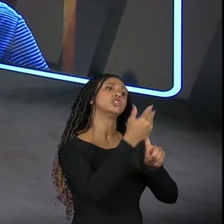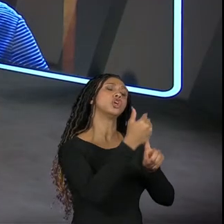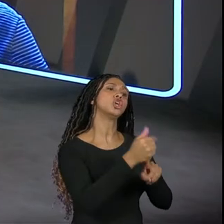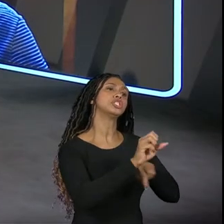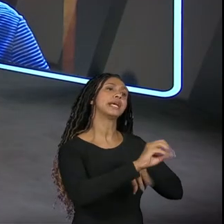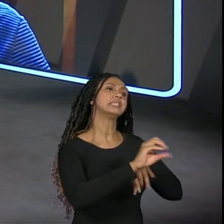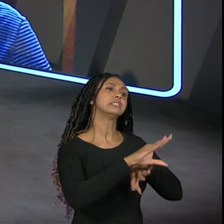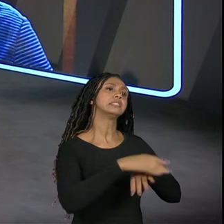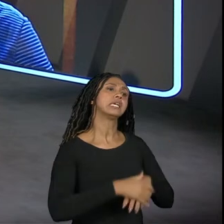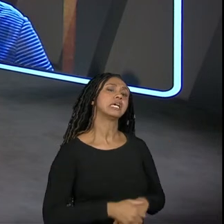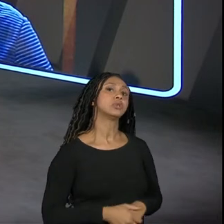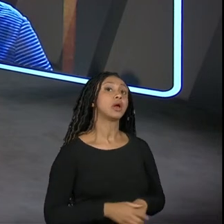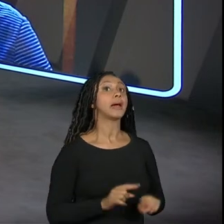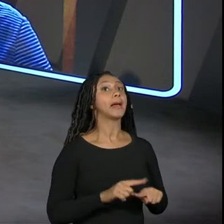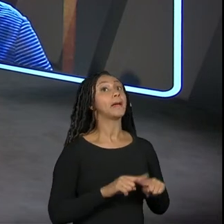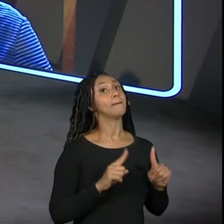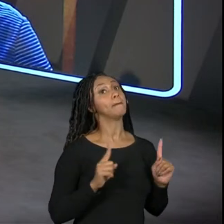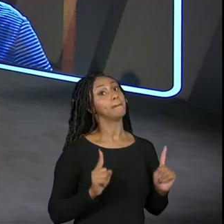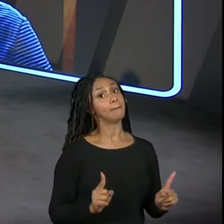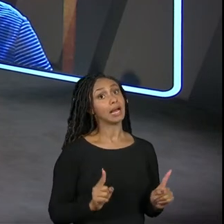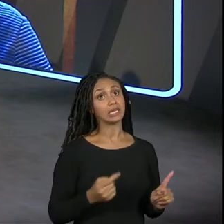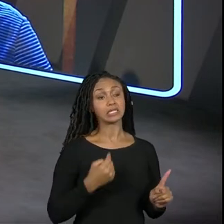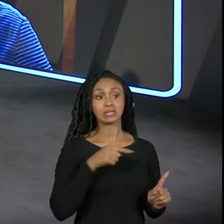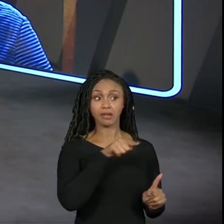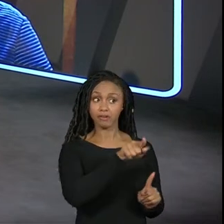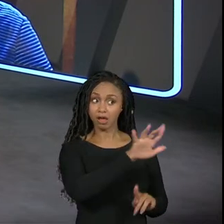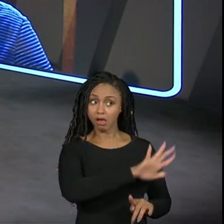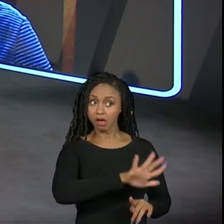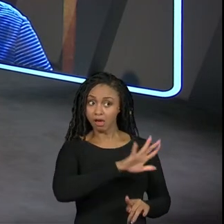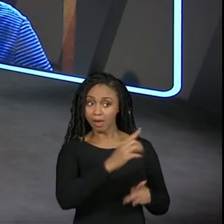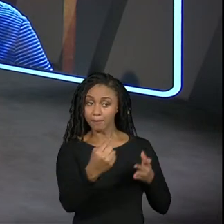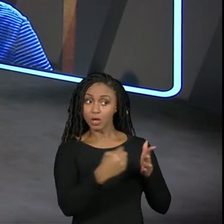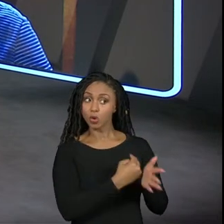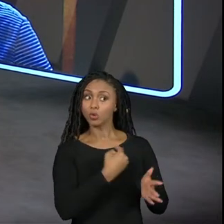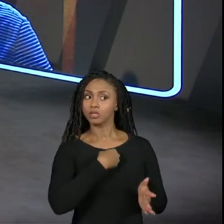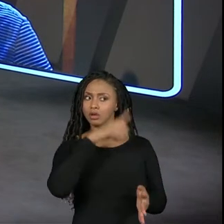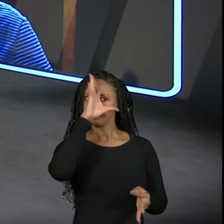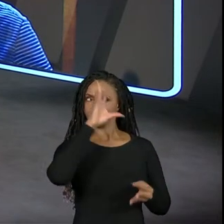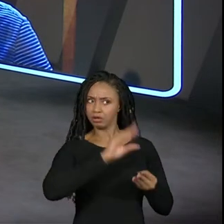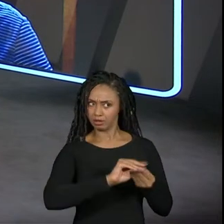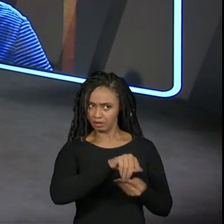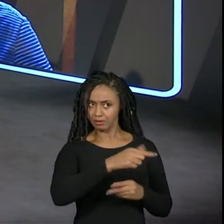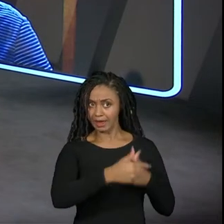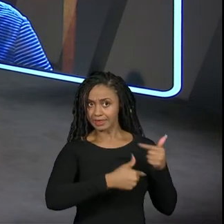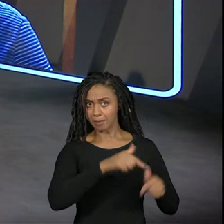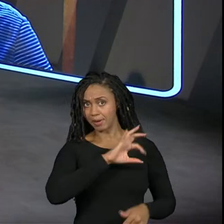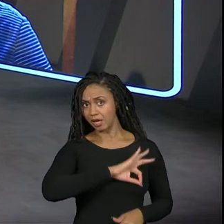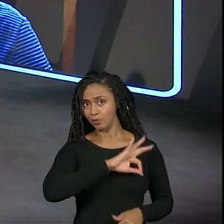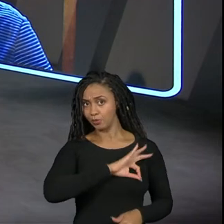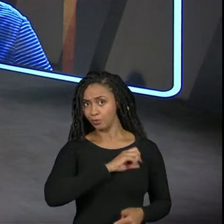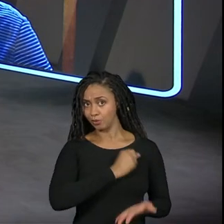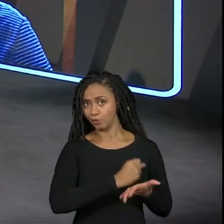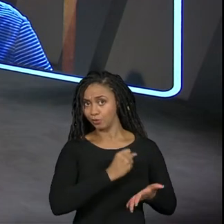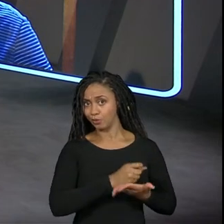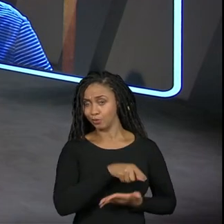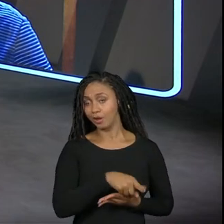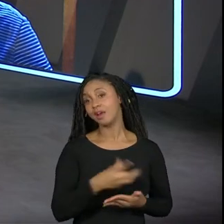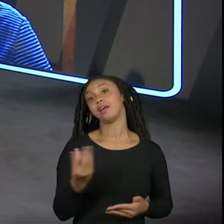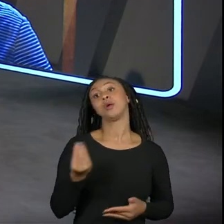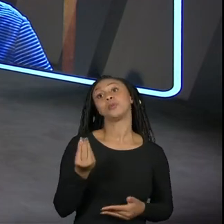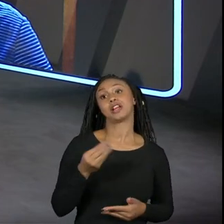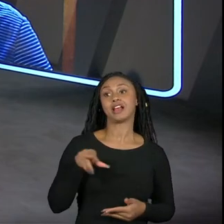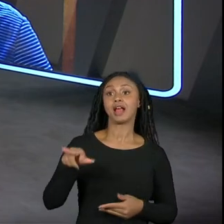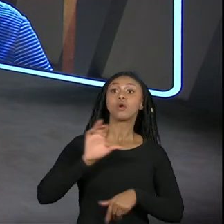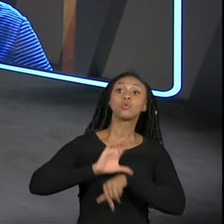informação mas eu tô entendendo pela pergunta que é um trabalho remunerado que além de fazer o curso na área de